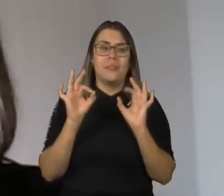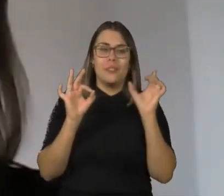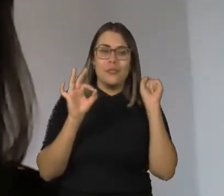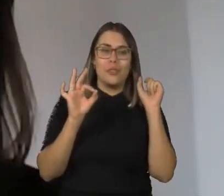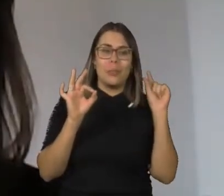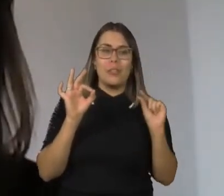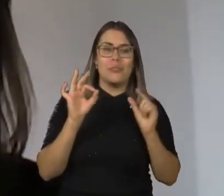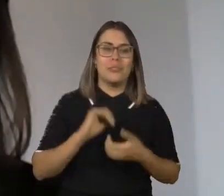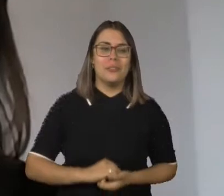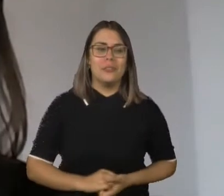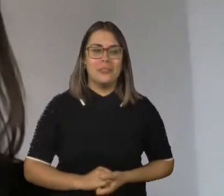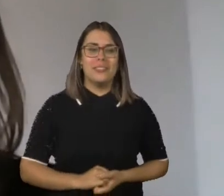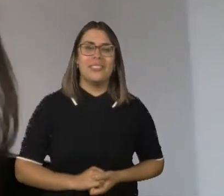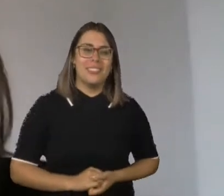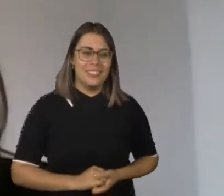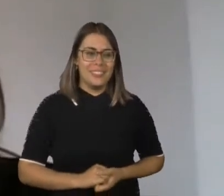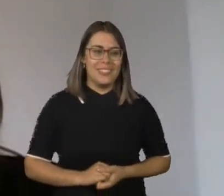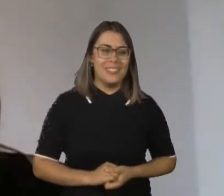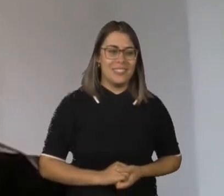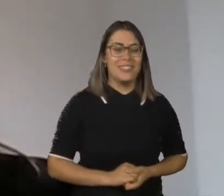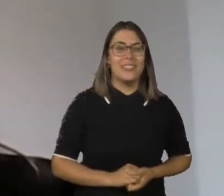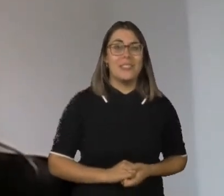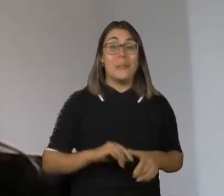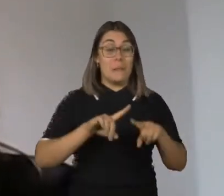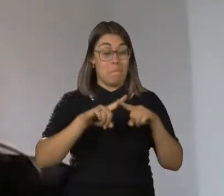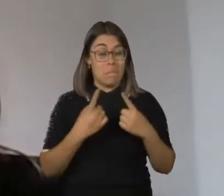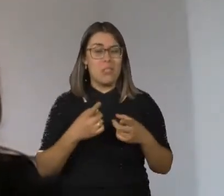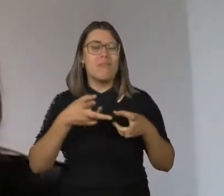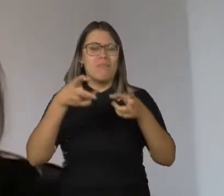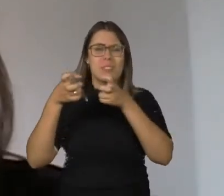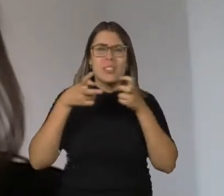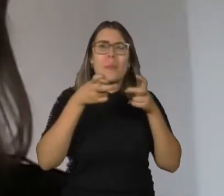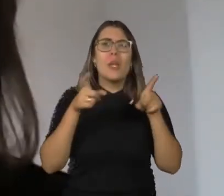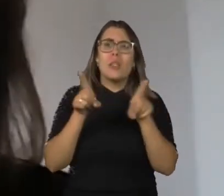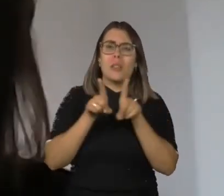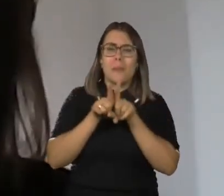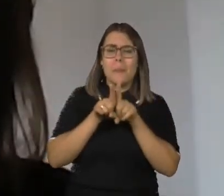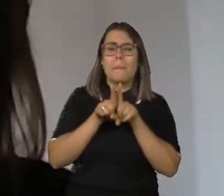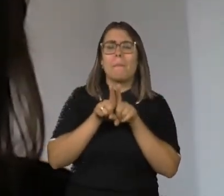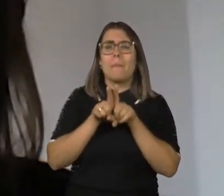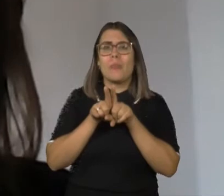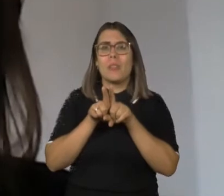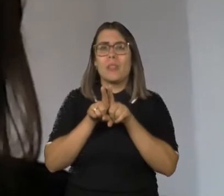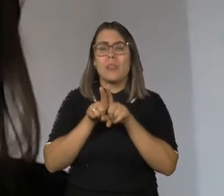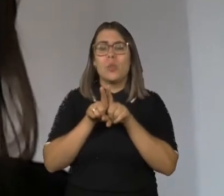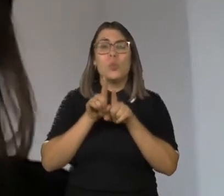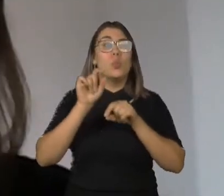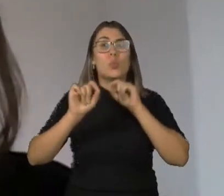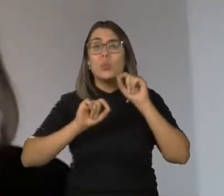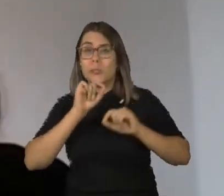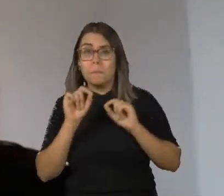lugar. mas podemos também apontar uma imprecisão. Ou seja,